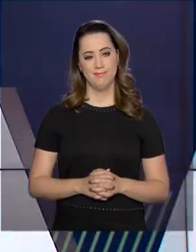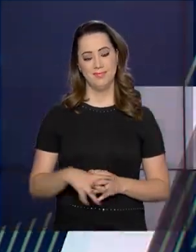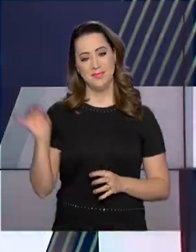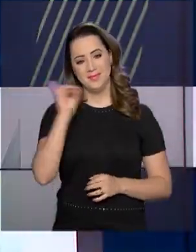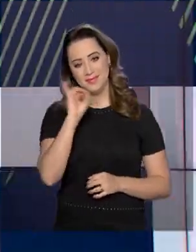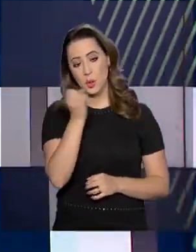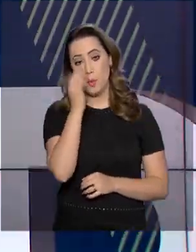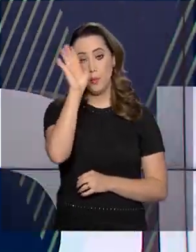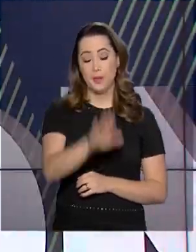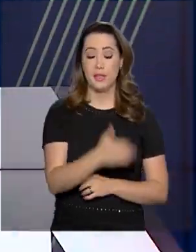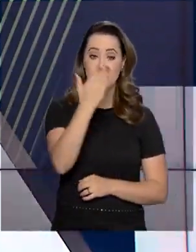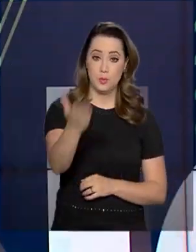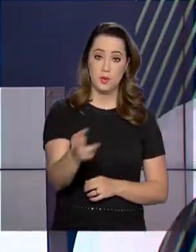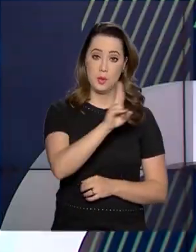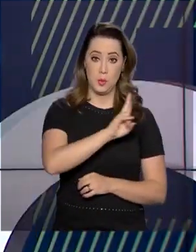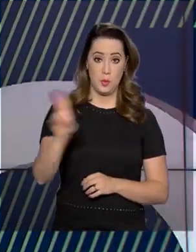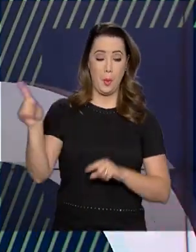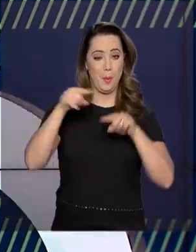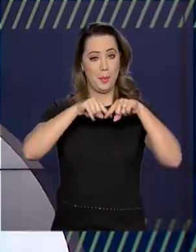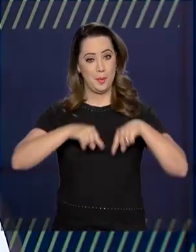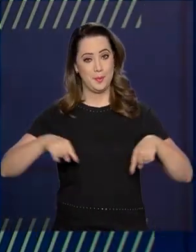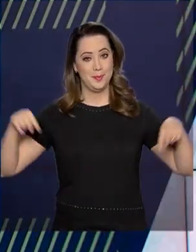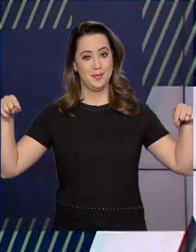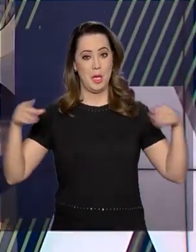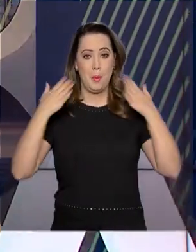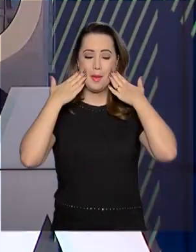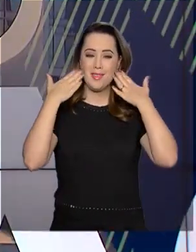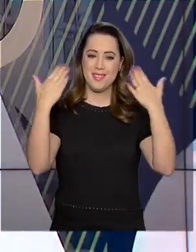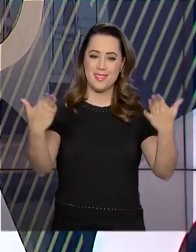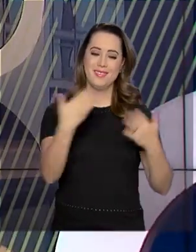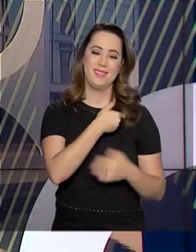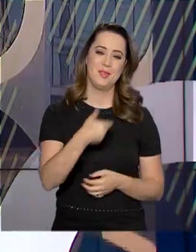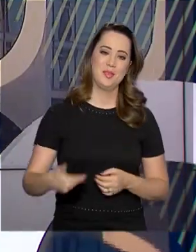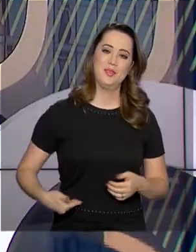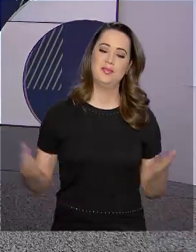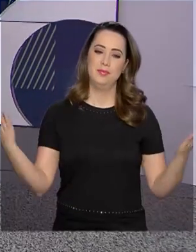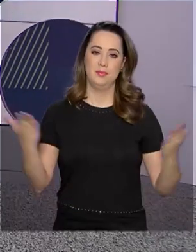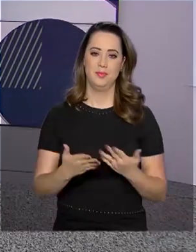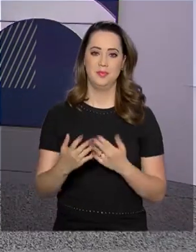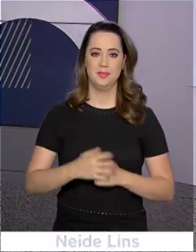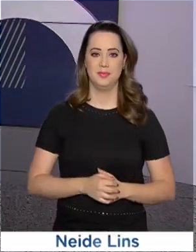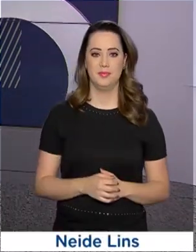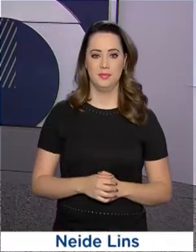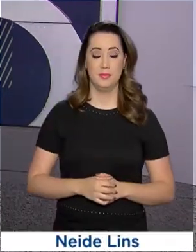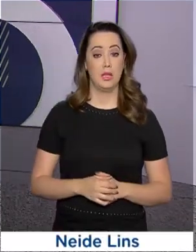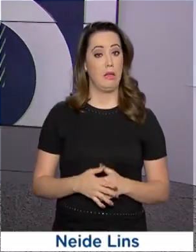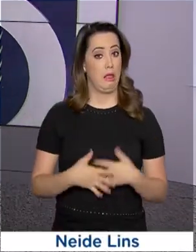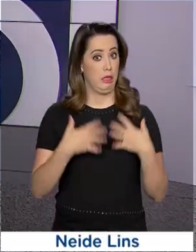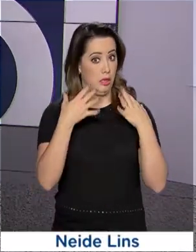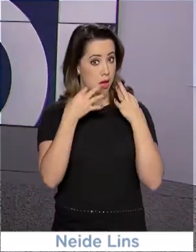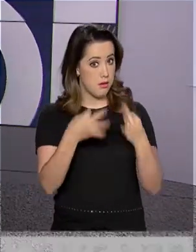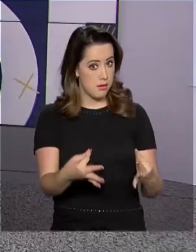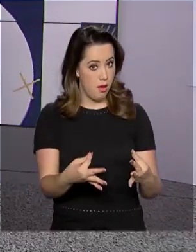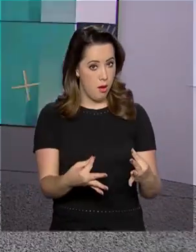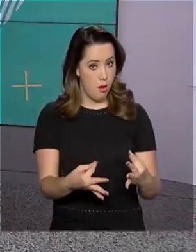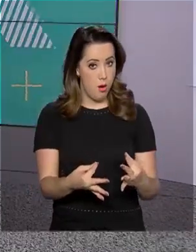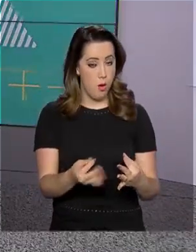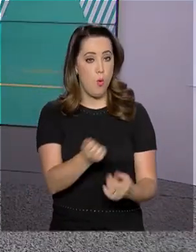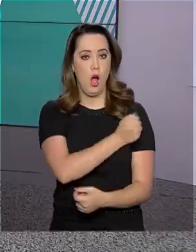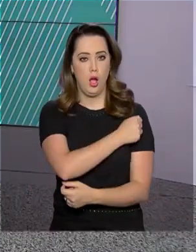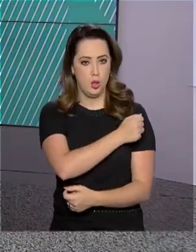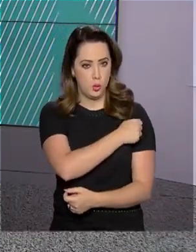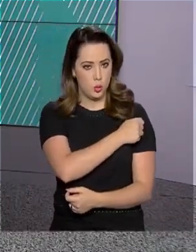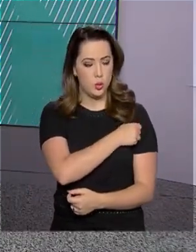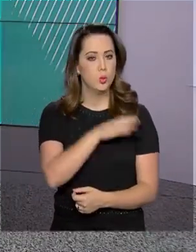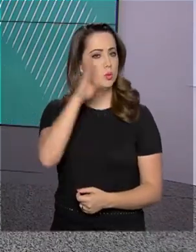Olá, boa tarde para você. Eu sou Roberto Camargo e está no ar o Governo Agora. Atenção alunos do Ensino Superior. Quem